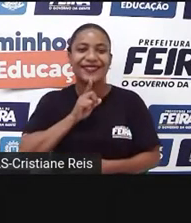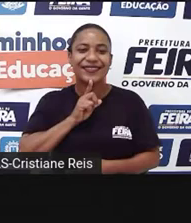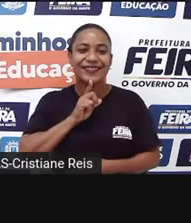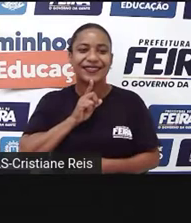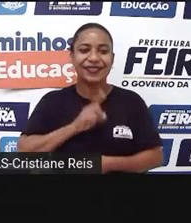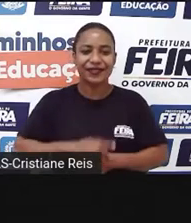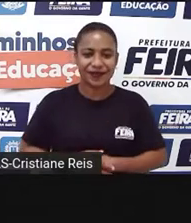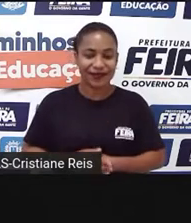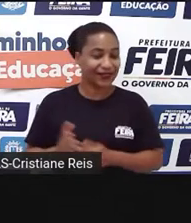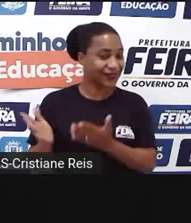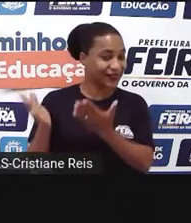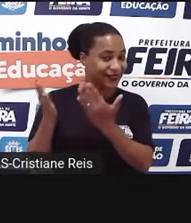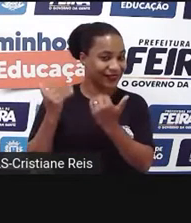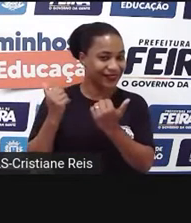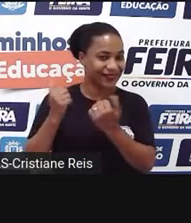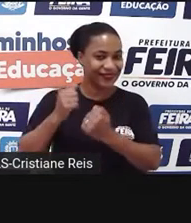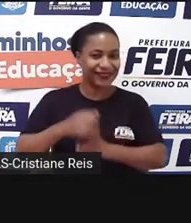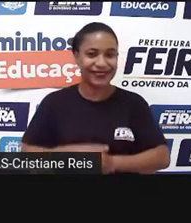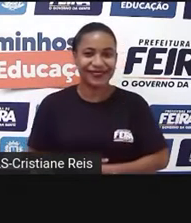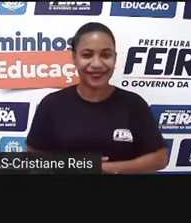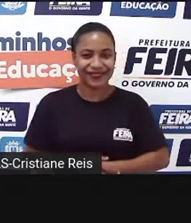Ok? Let's go! Vamos lá?